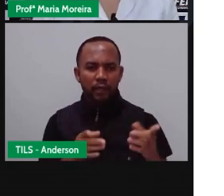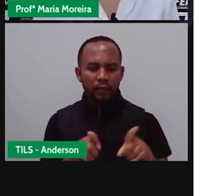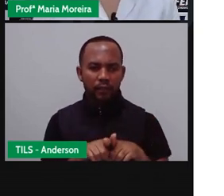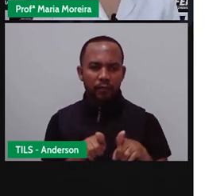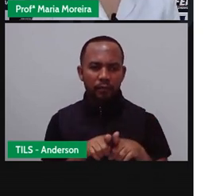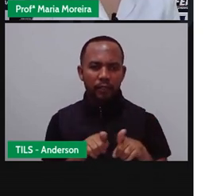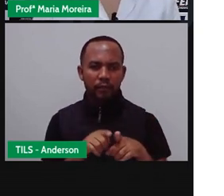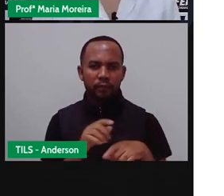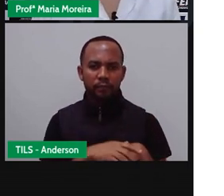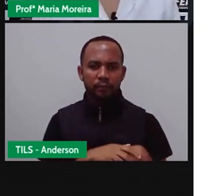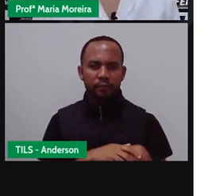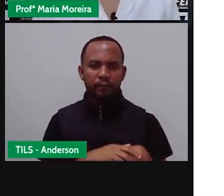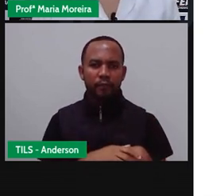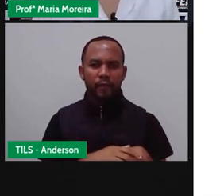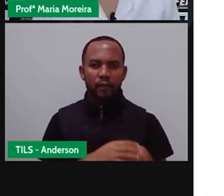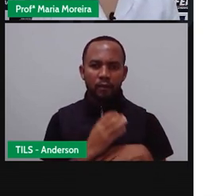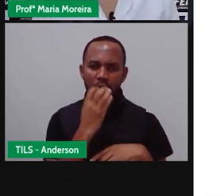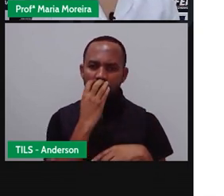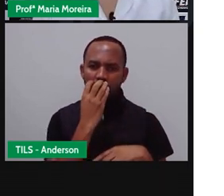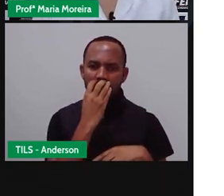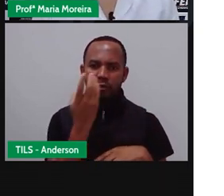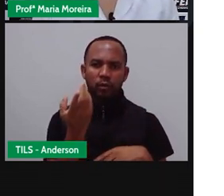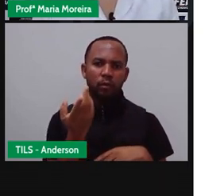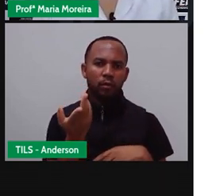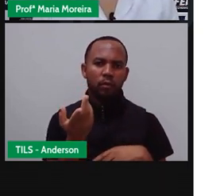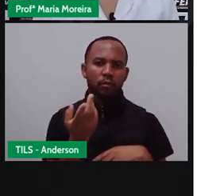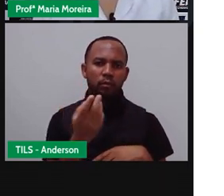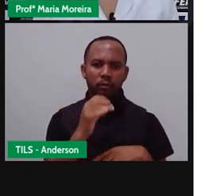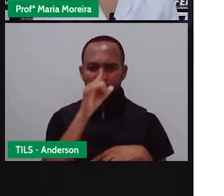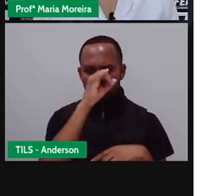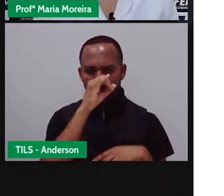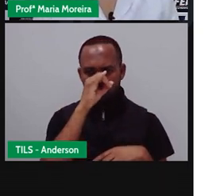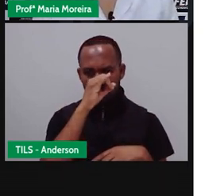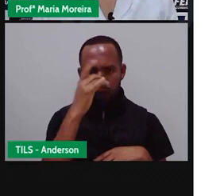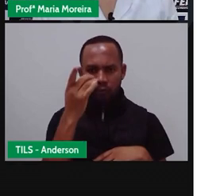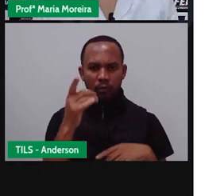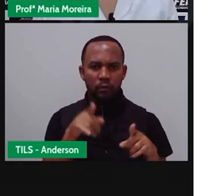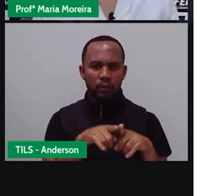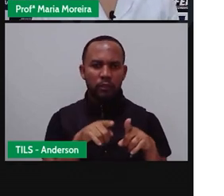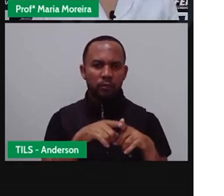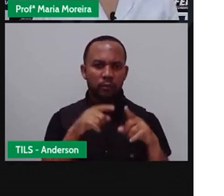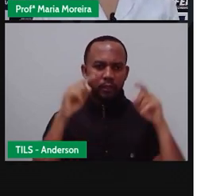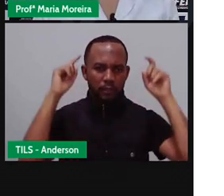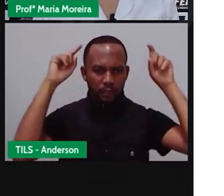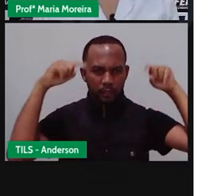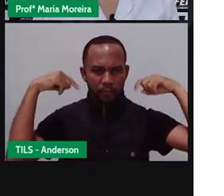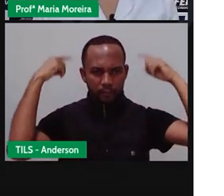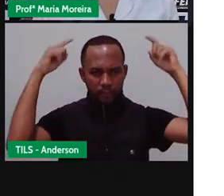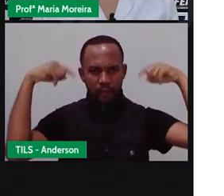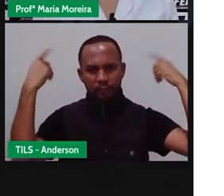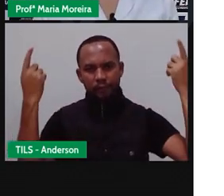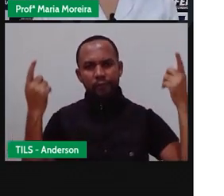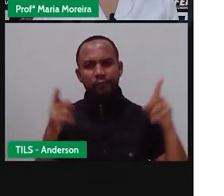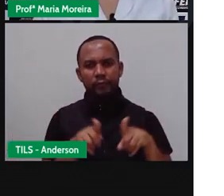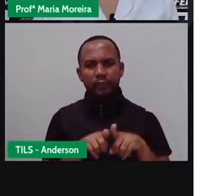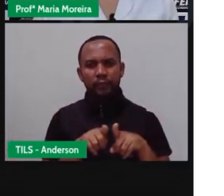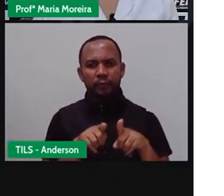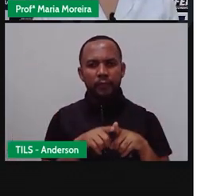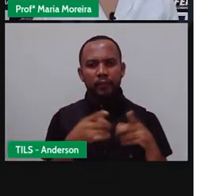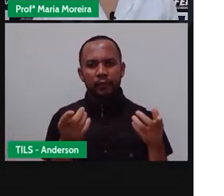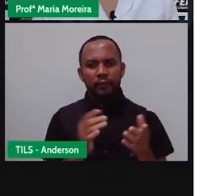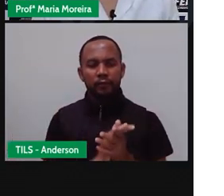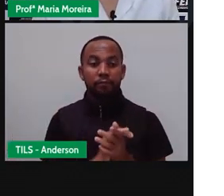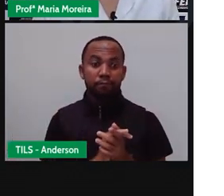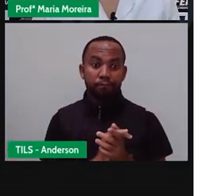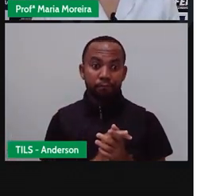animais? O cão, a ovelha, o cabrito, o porco, o gado, dromedário, né? Sabe o que é um dromedário? Que tal pesquisarem?